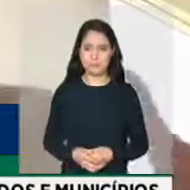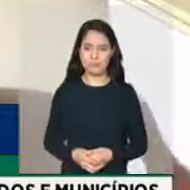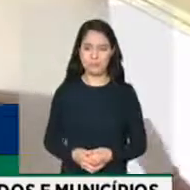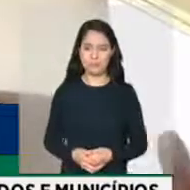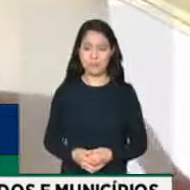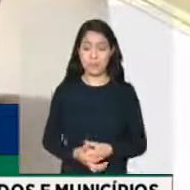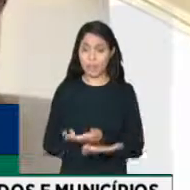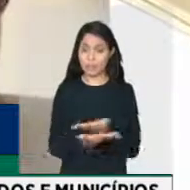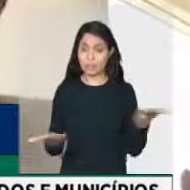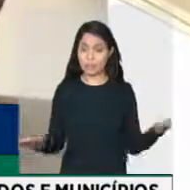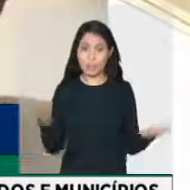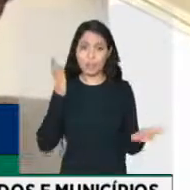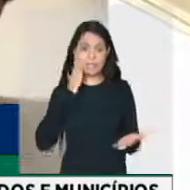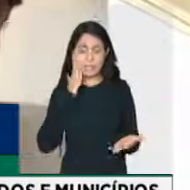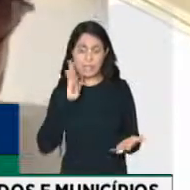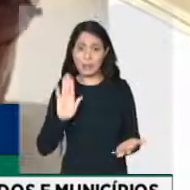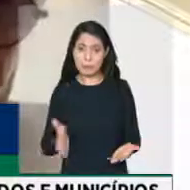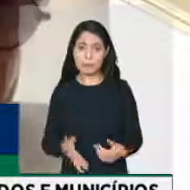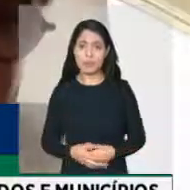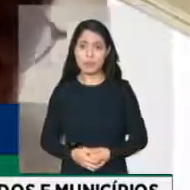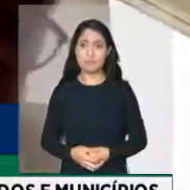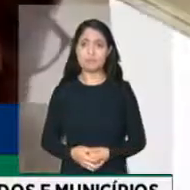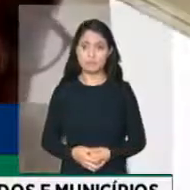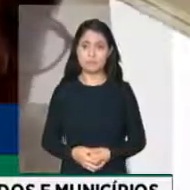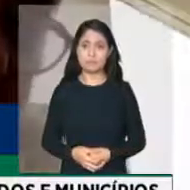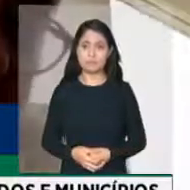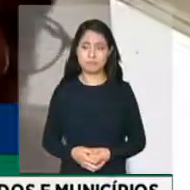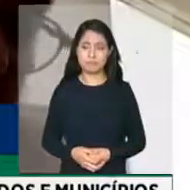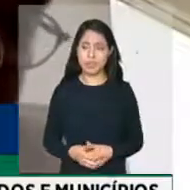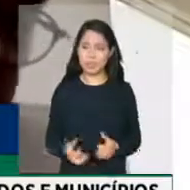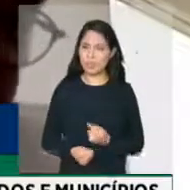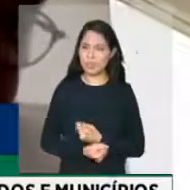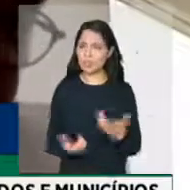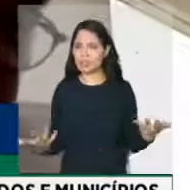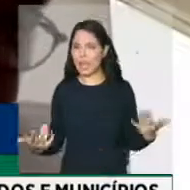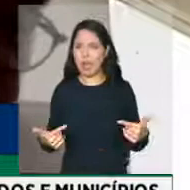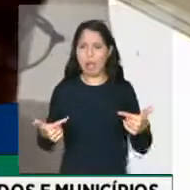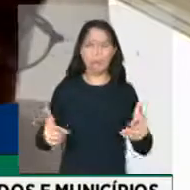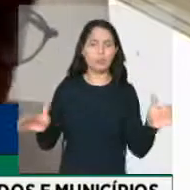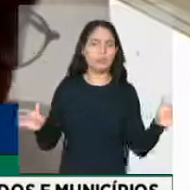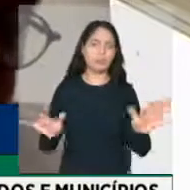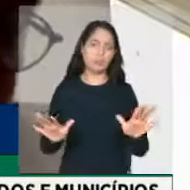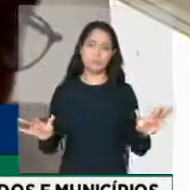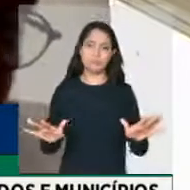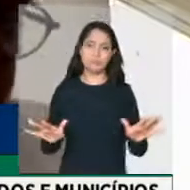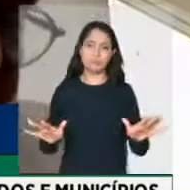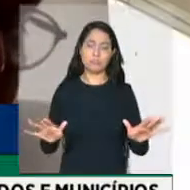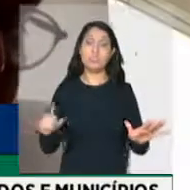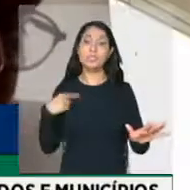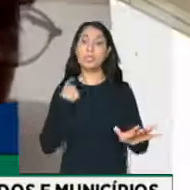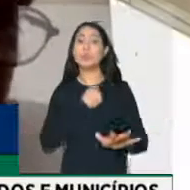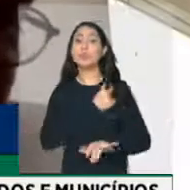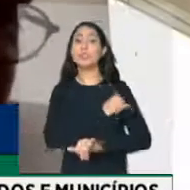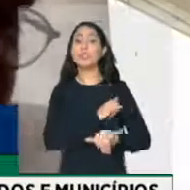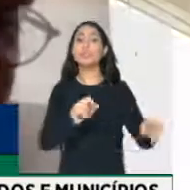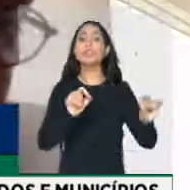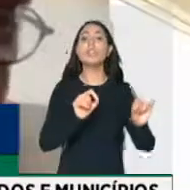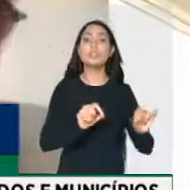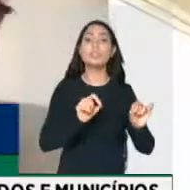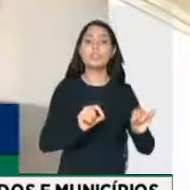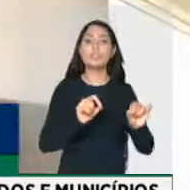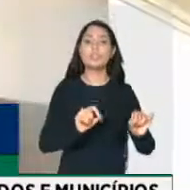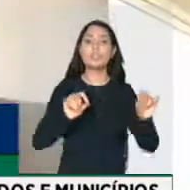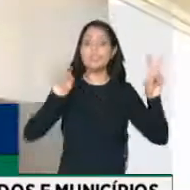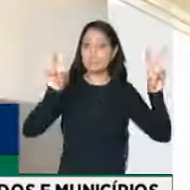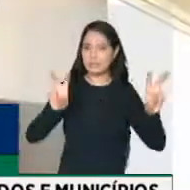sabemos que não se tem por parte do poder público essa austeridade. Então, fica aqui a nossa posição quanto a essa